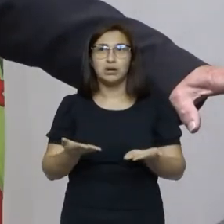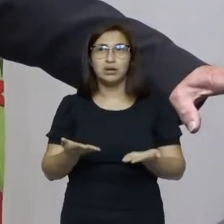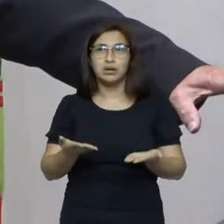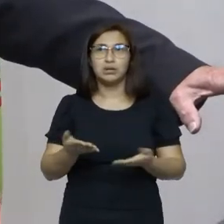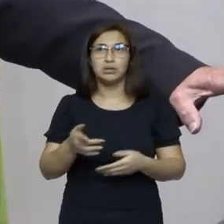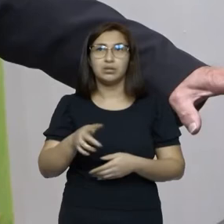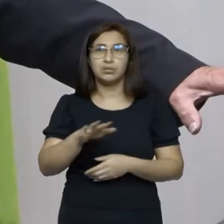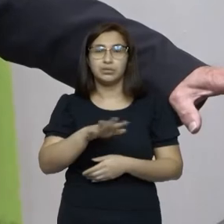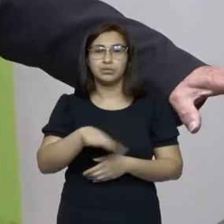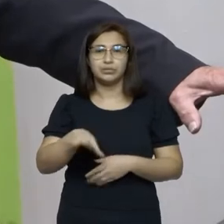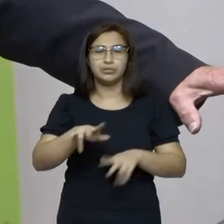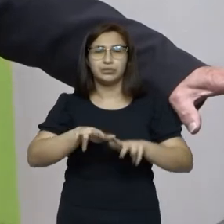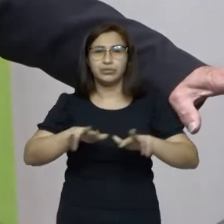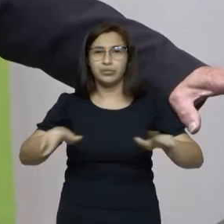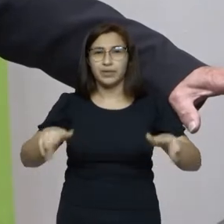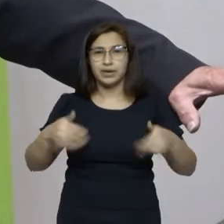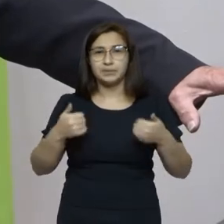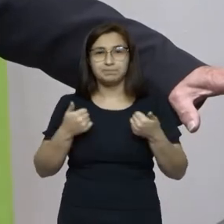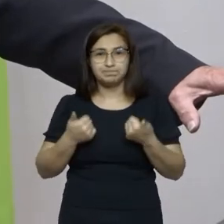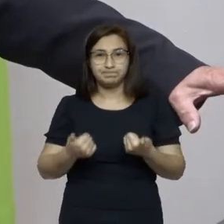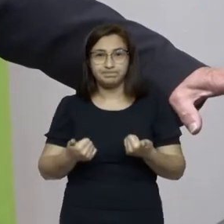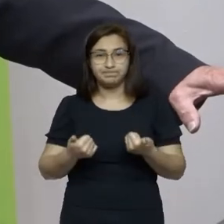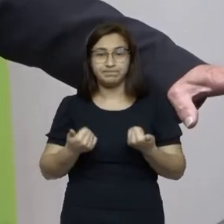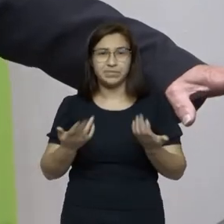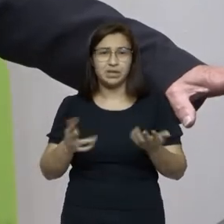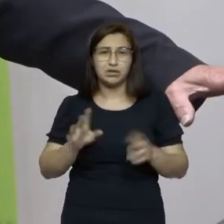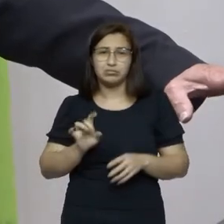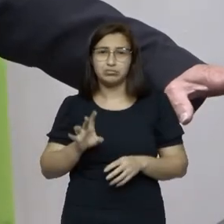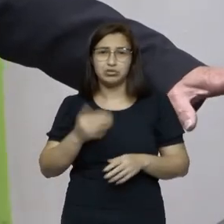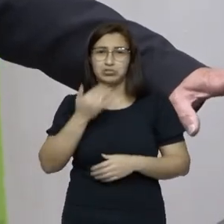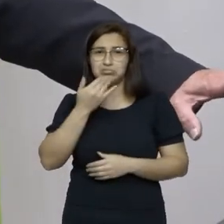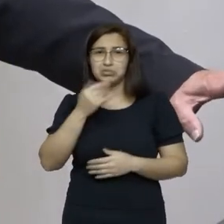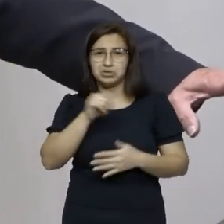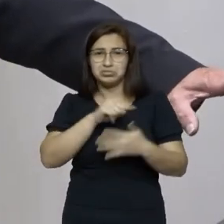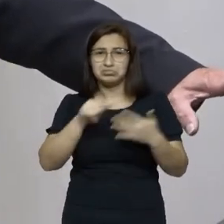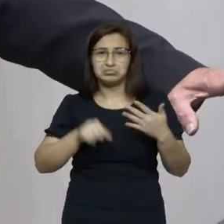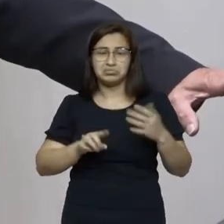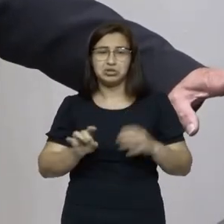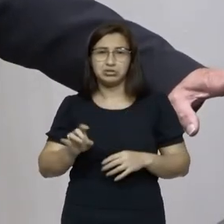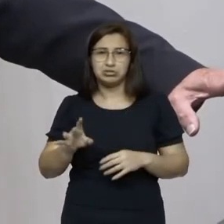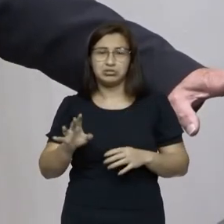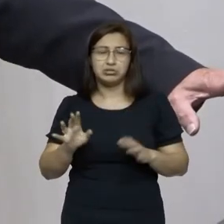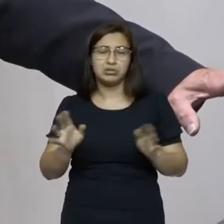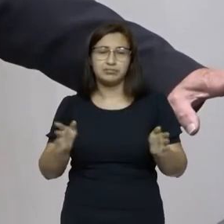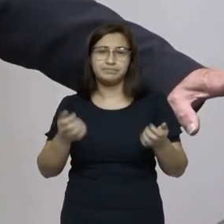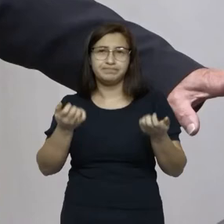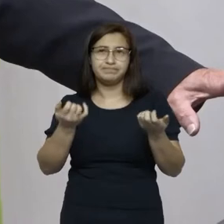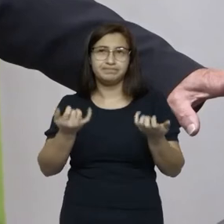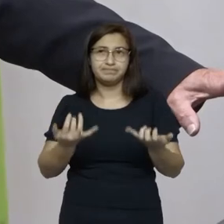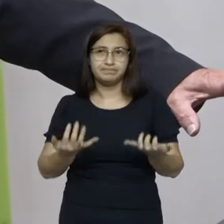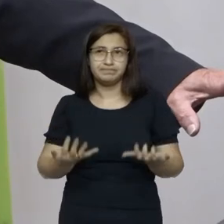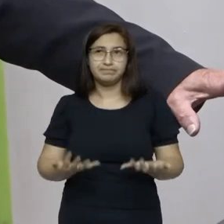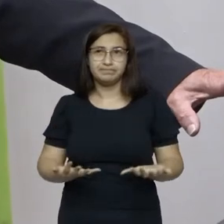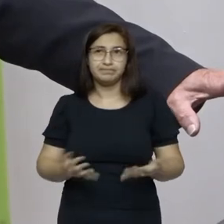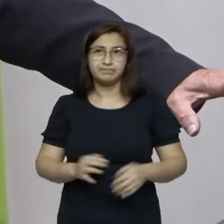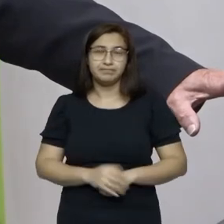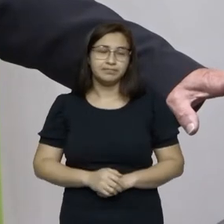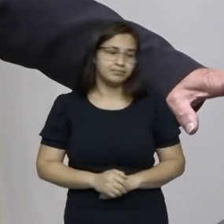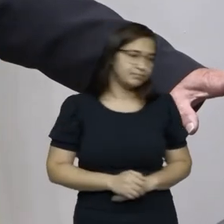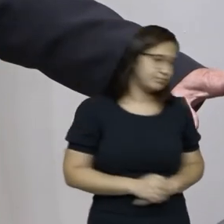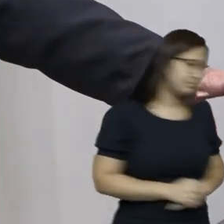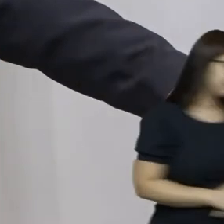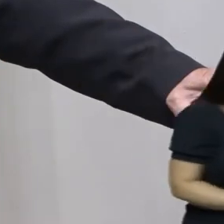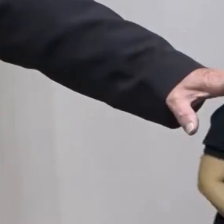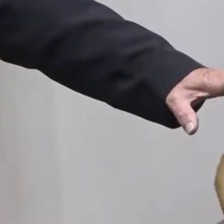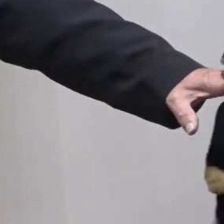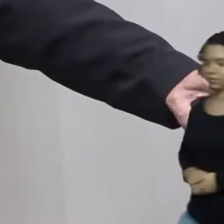agrícola e outras coisas tá bom esses seriam meus pedidos senhor presidente de escraecimento e dizer assim que o povo